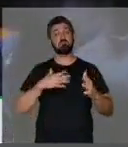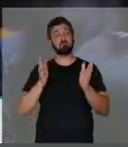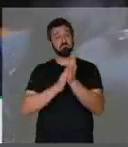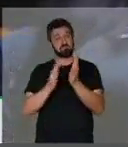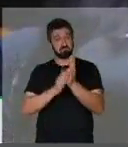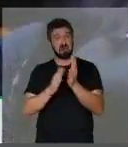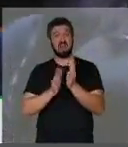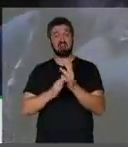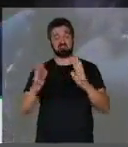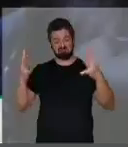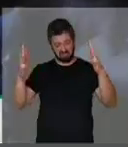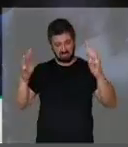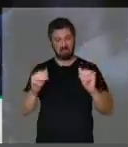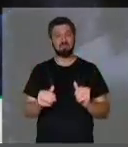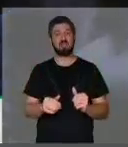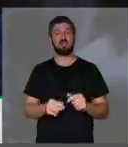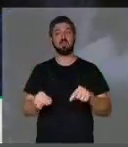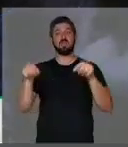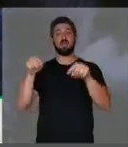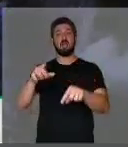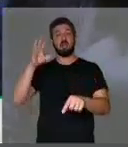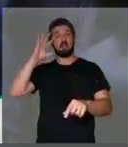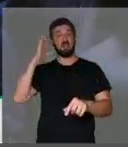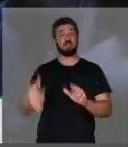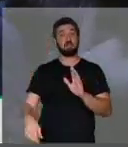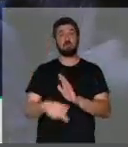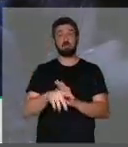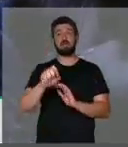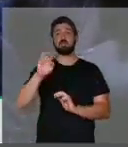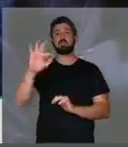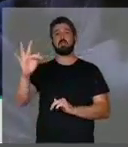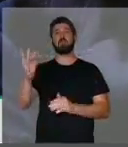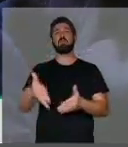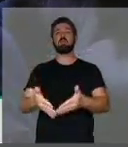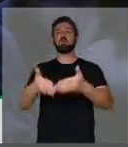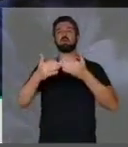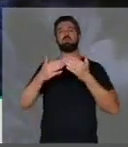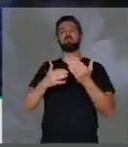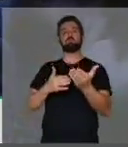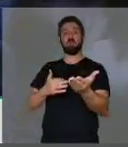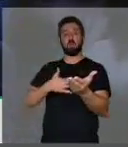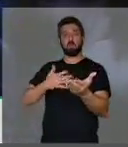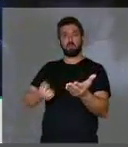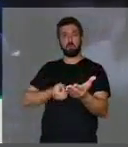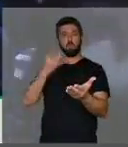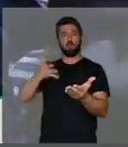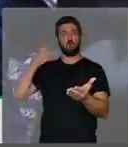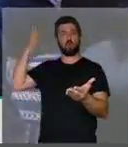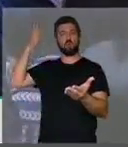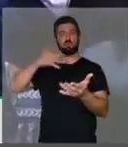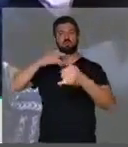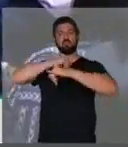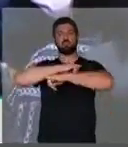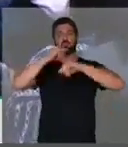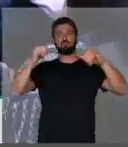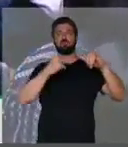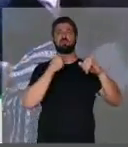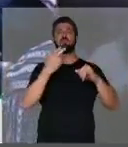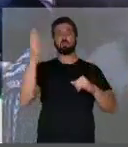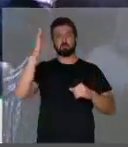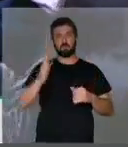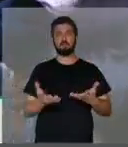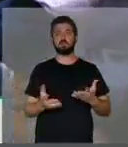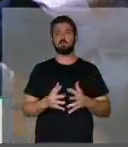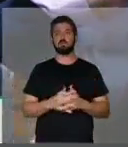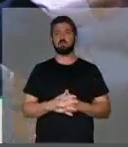louvo e enalteço esta decisão do Supremo e requer a vossa excelência que meu pronunciamento tenha repetição na voz do